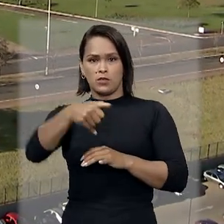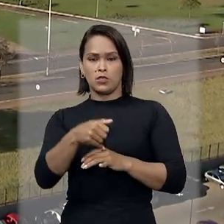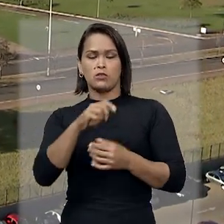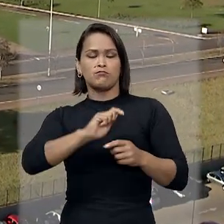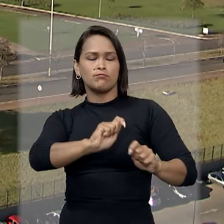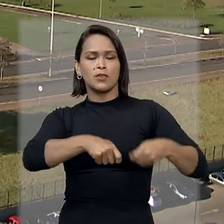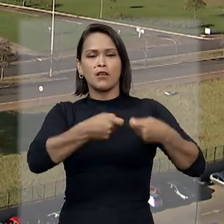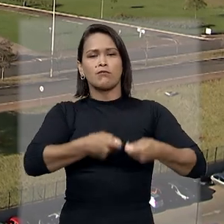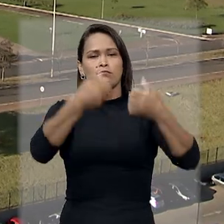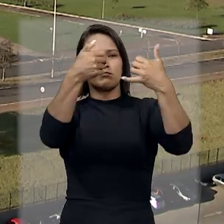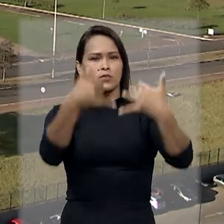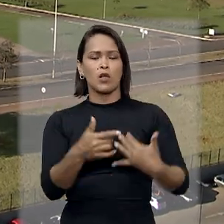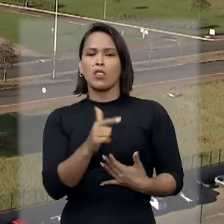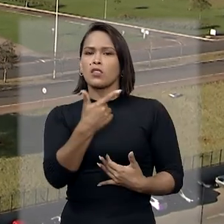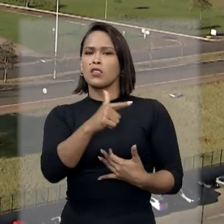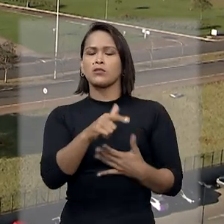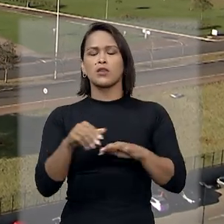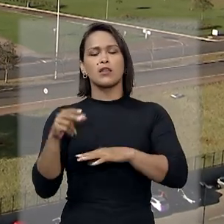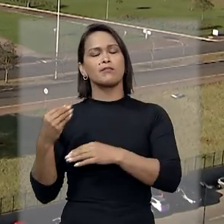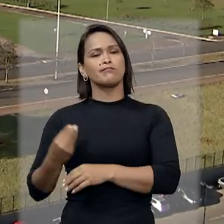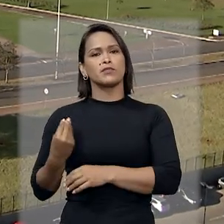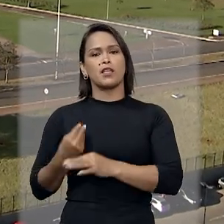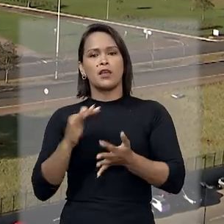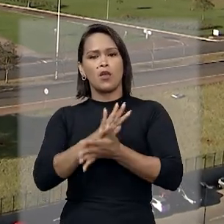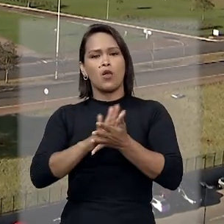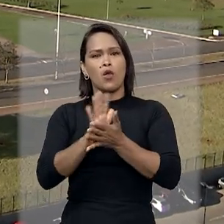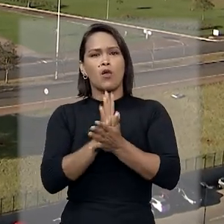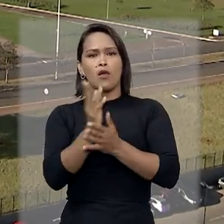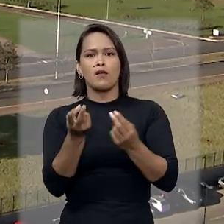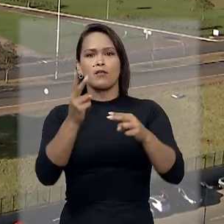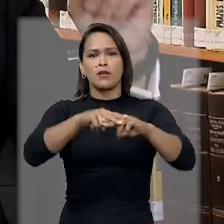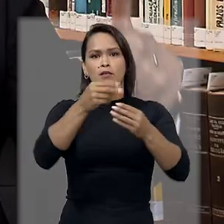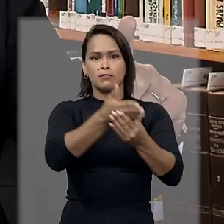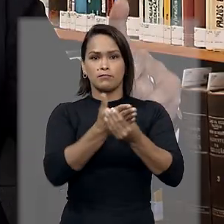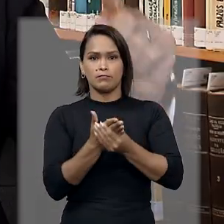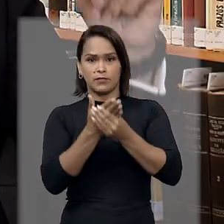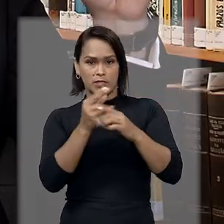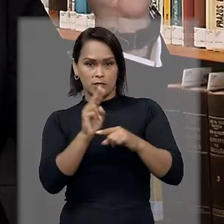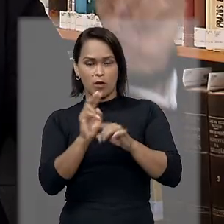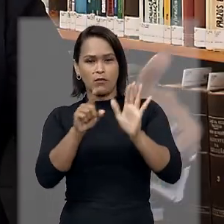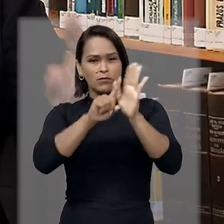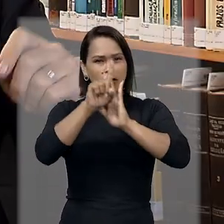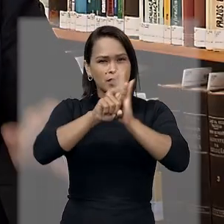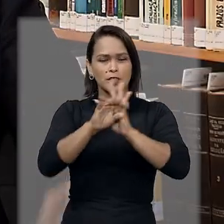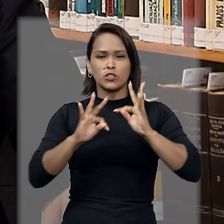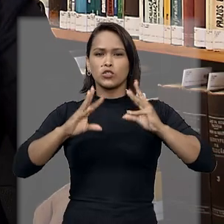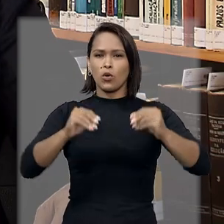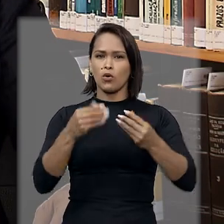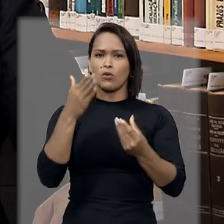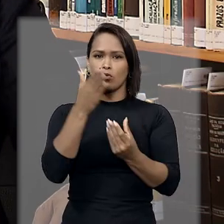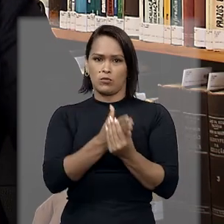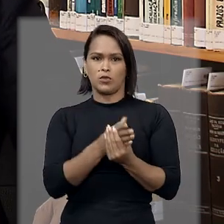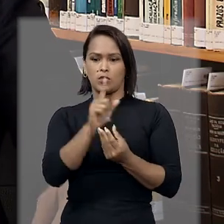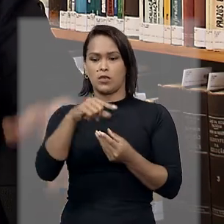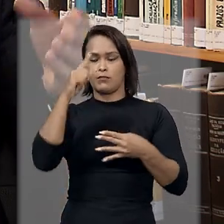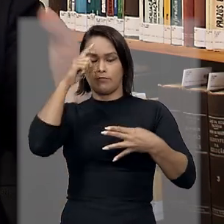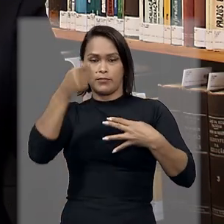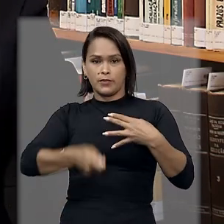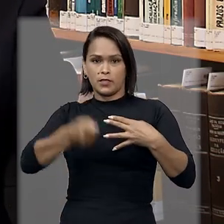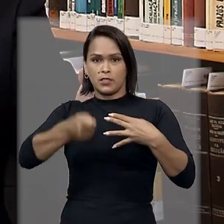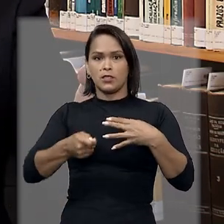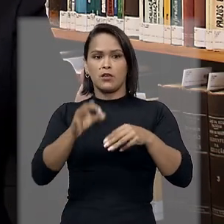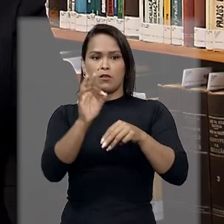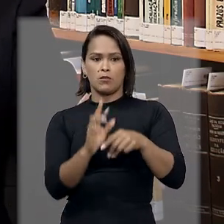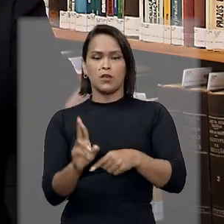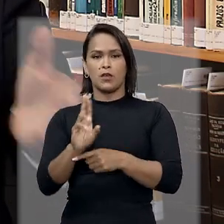a defesa alegou que não estariam presentes os requisitos da prisão preventiva. Ao analisar o caso, em decisão monocrática, o